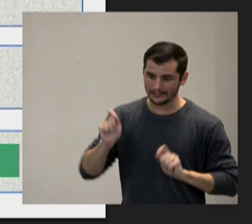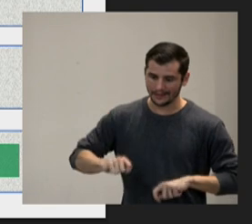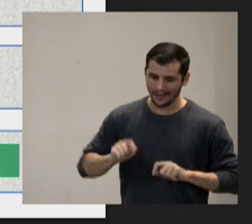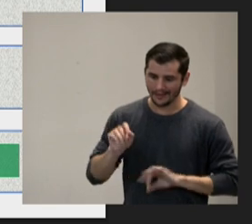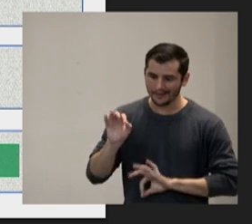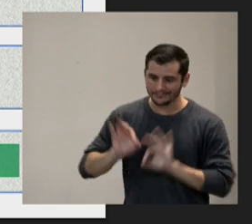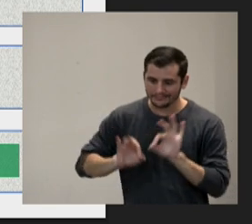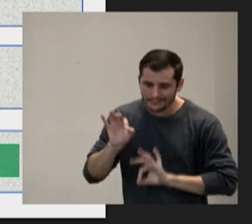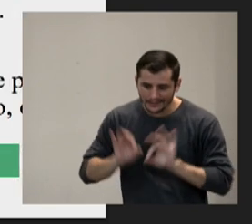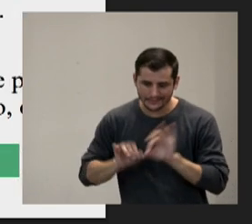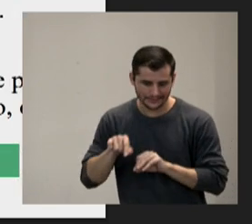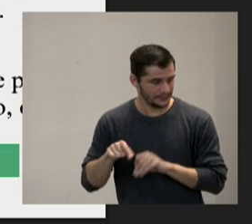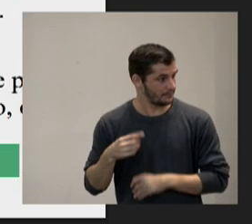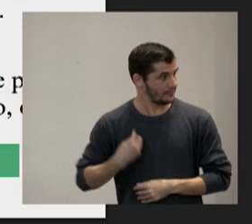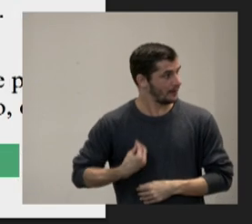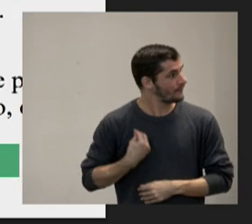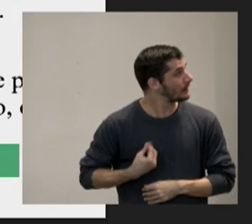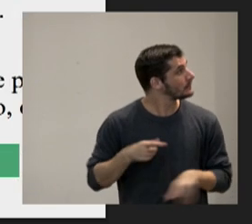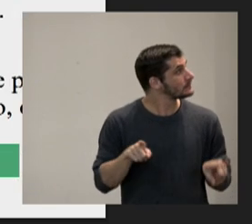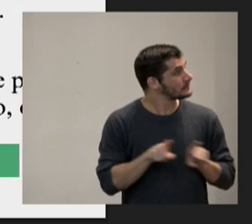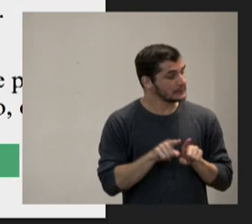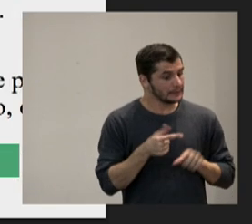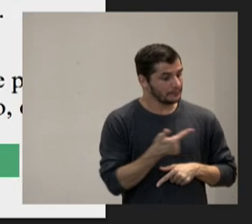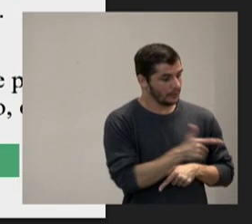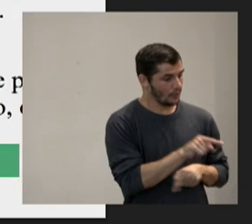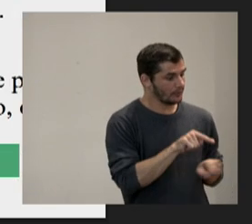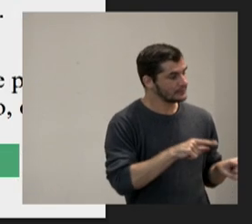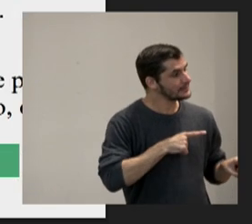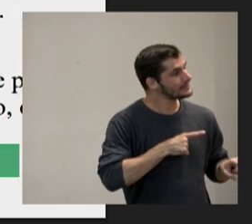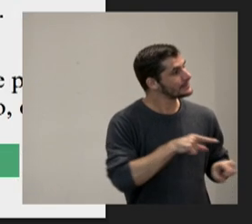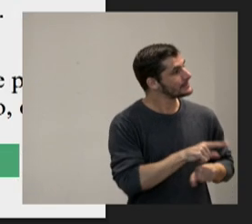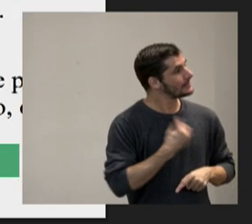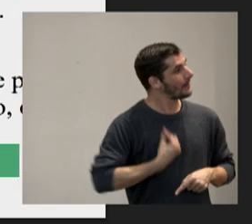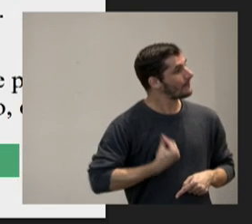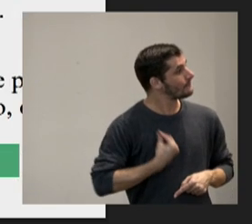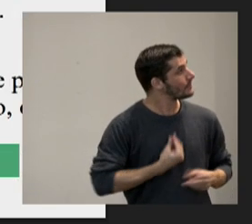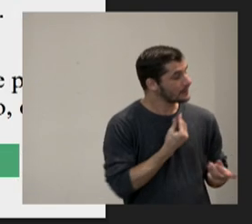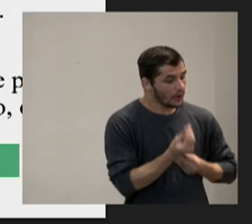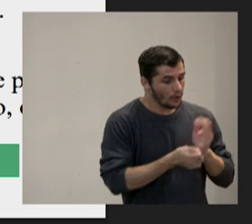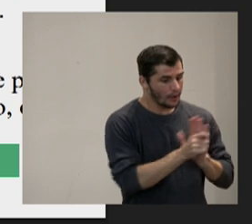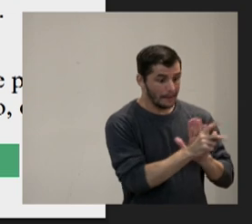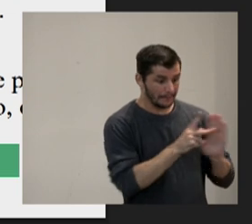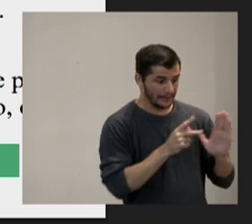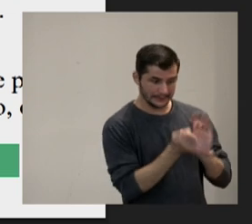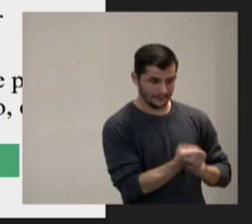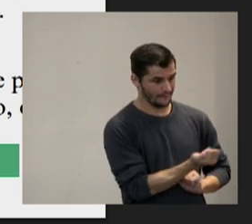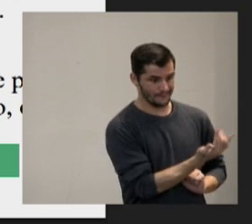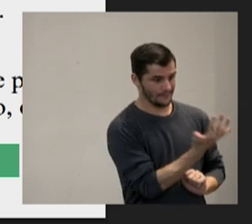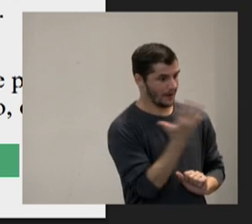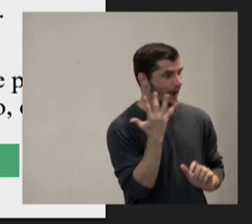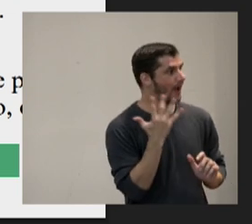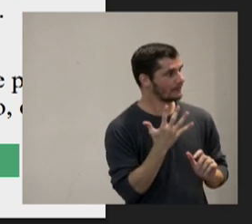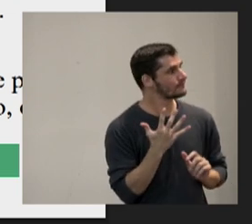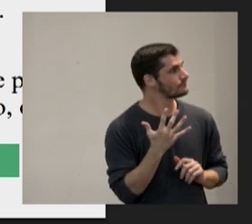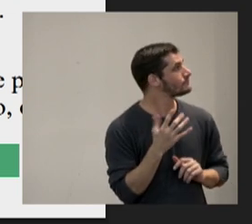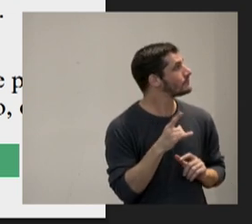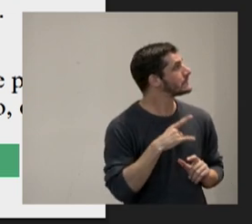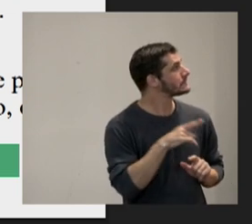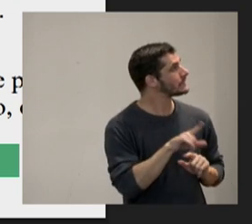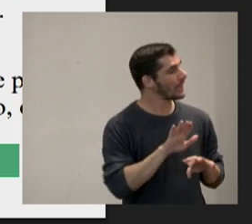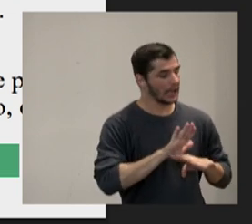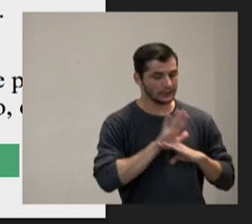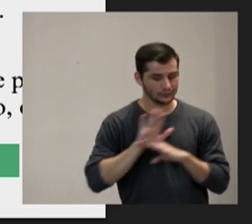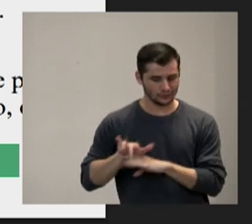e nós temos também de outro lado temos quantidade de aplicativos de aplicativos de ajuda para o Dua